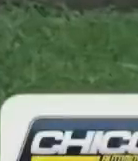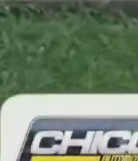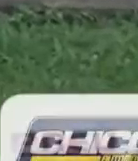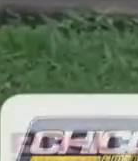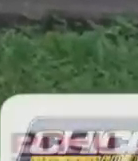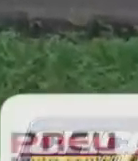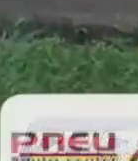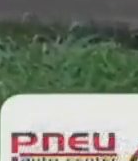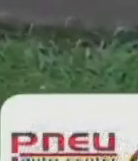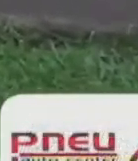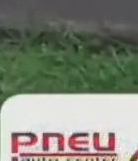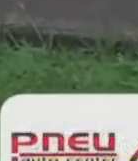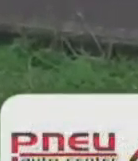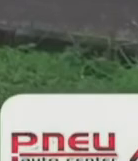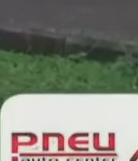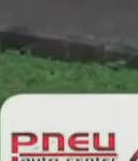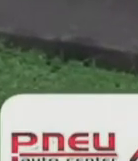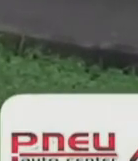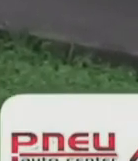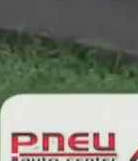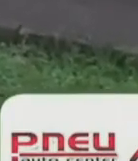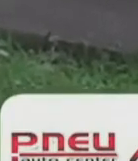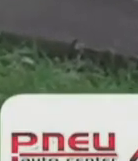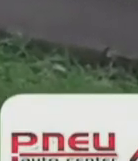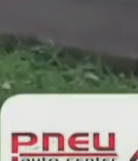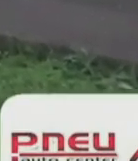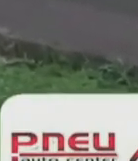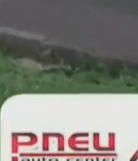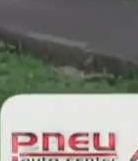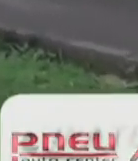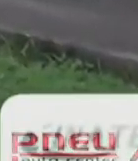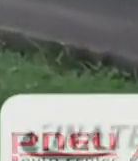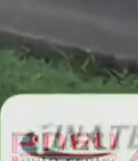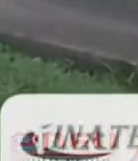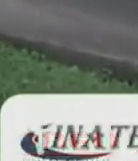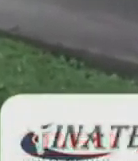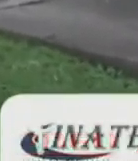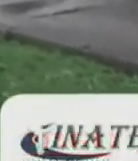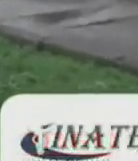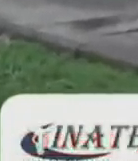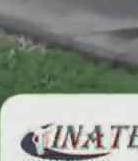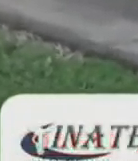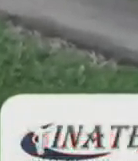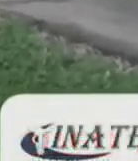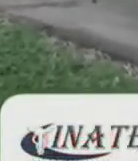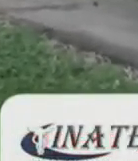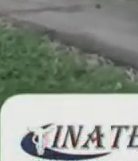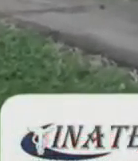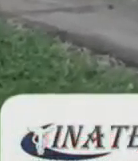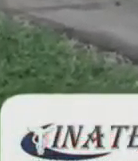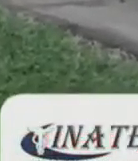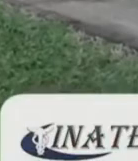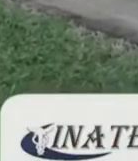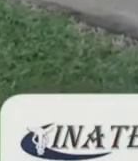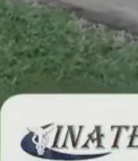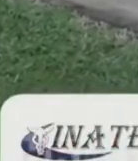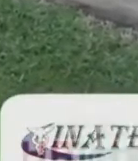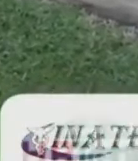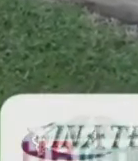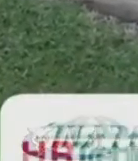a gente treina aqui por 3 dias por semana é do lado da escola e é aqui que a gente passa a maior parte do tempo